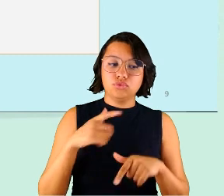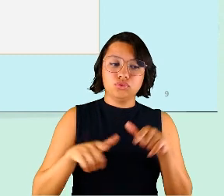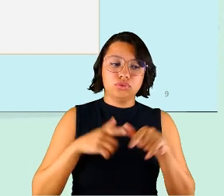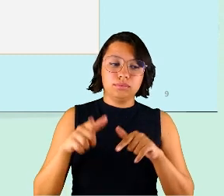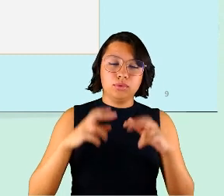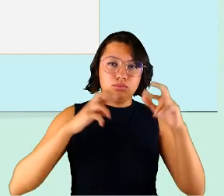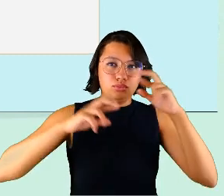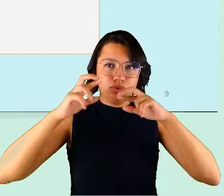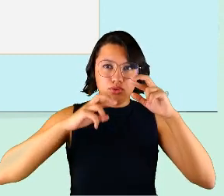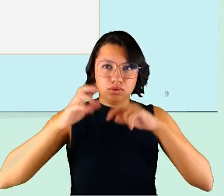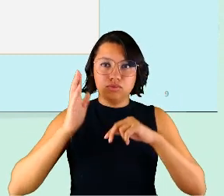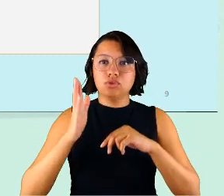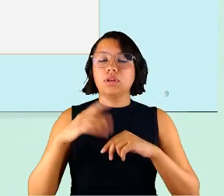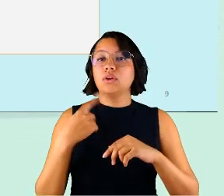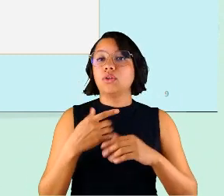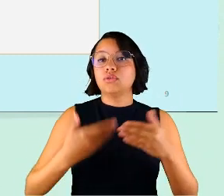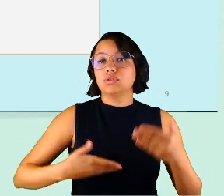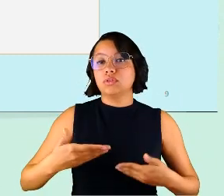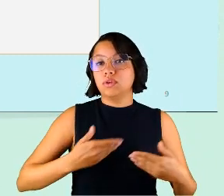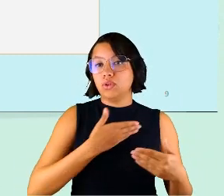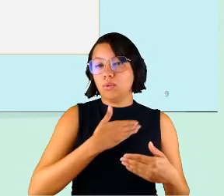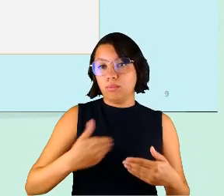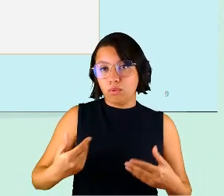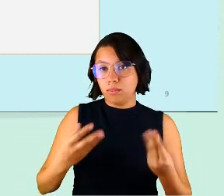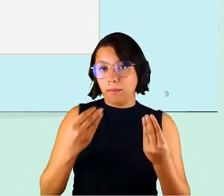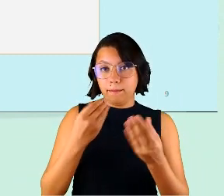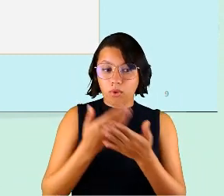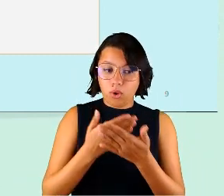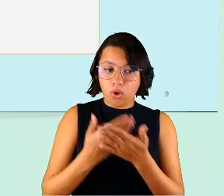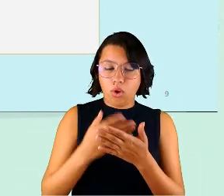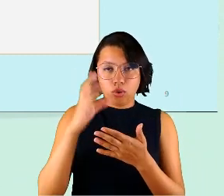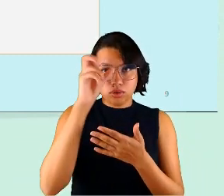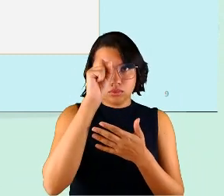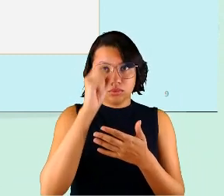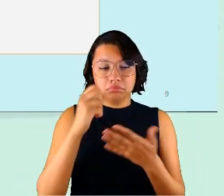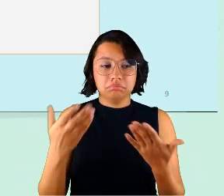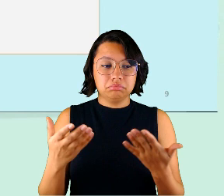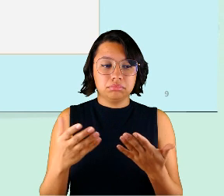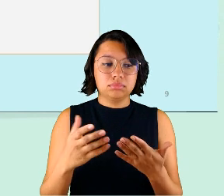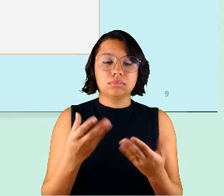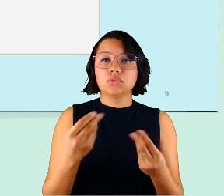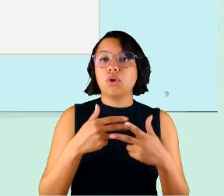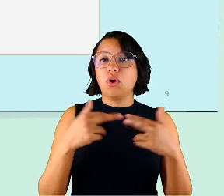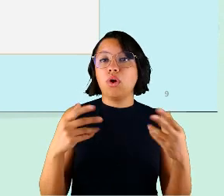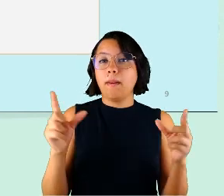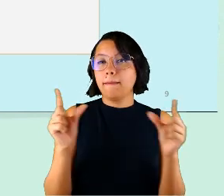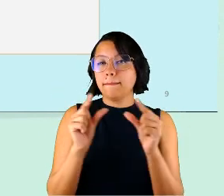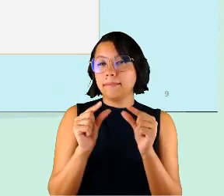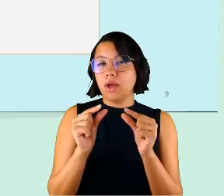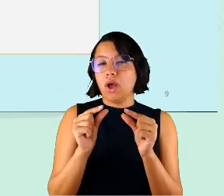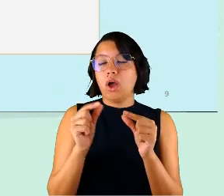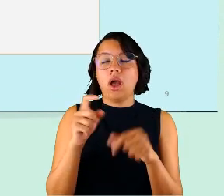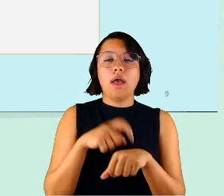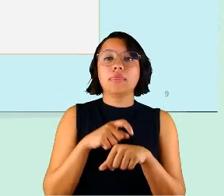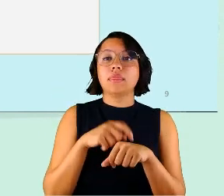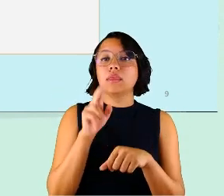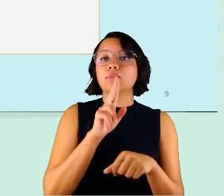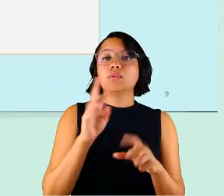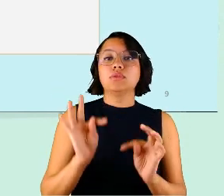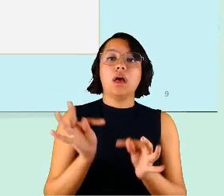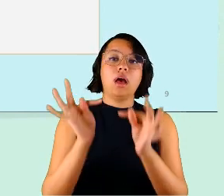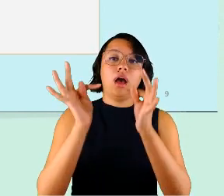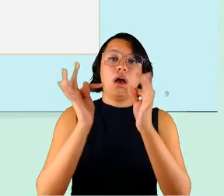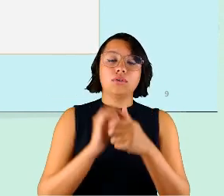observou já então nosso servidor público muito escolarizado aprendendo muita coisa em pouco tempo a usar